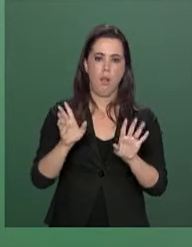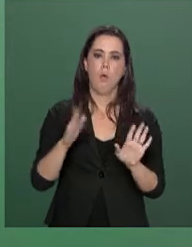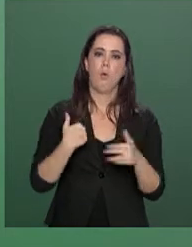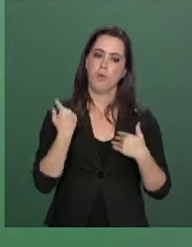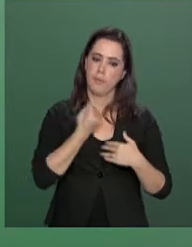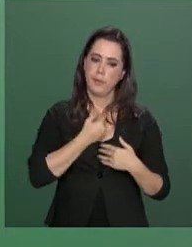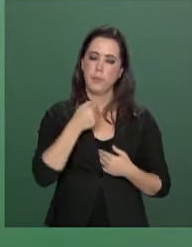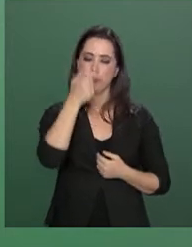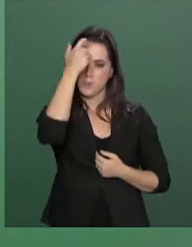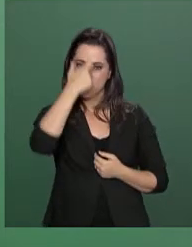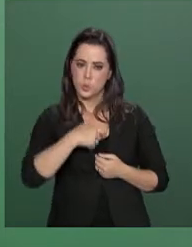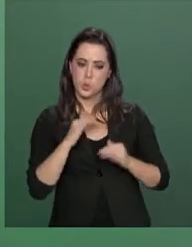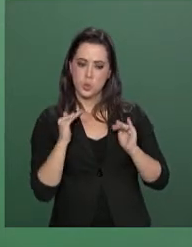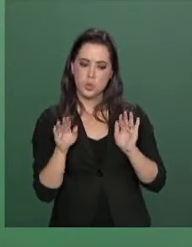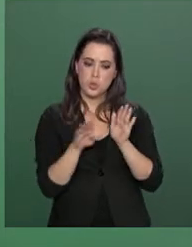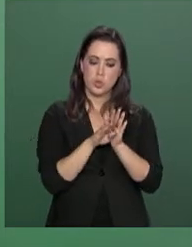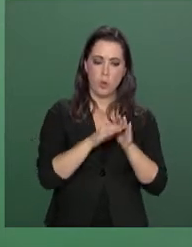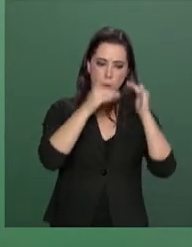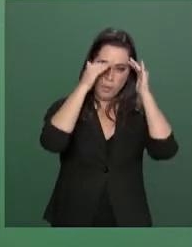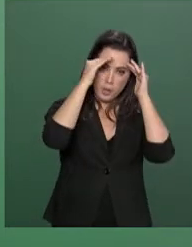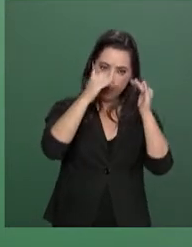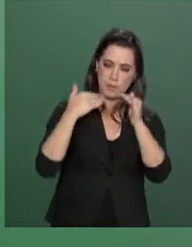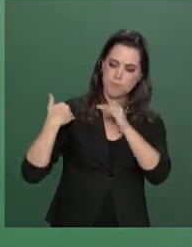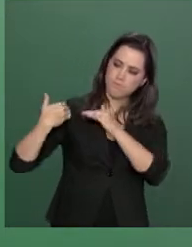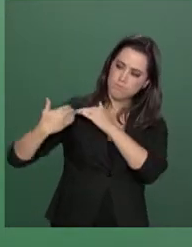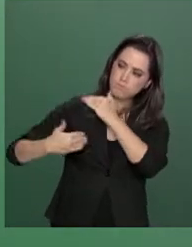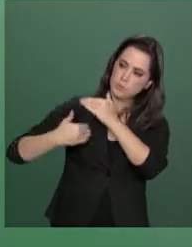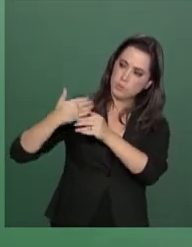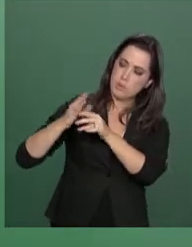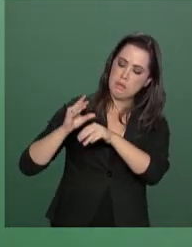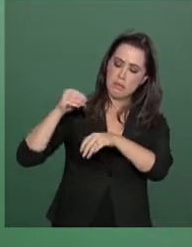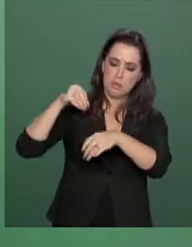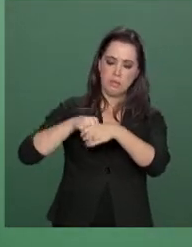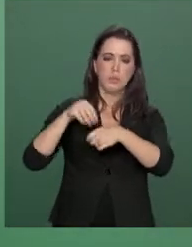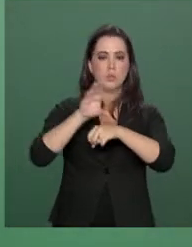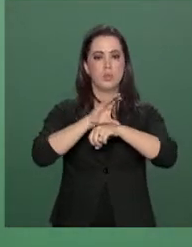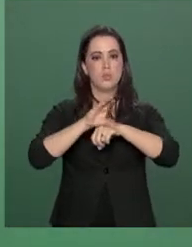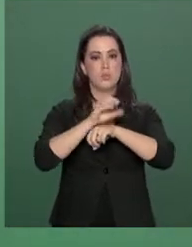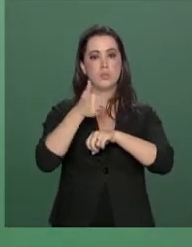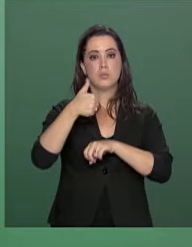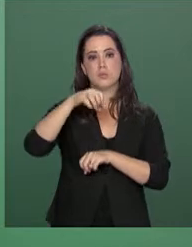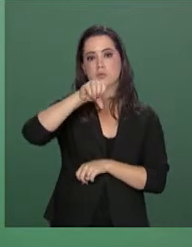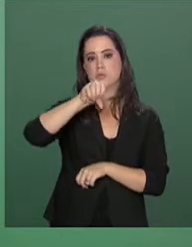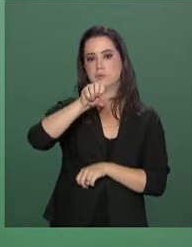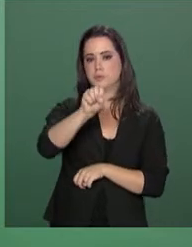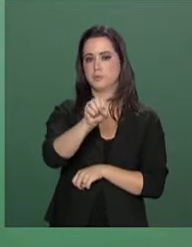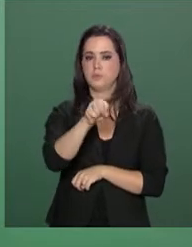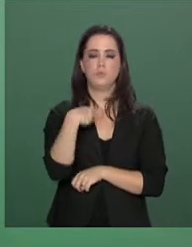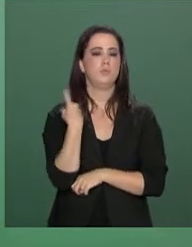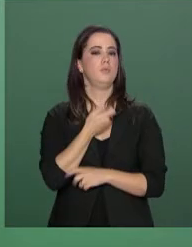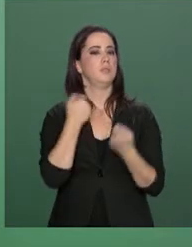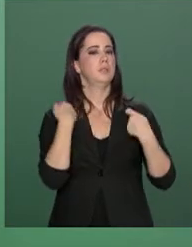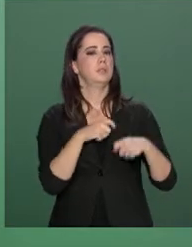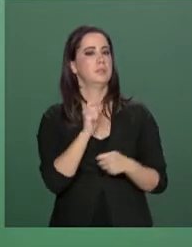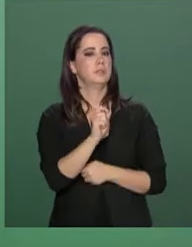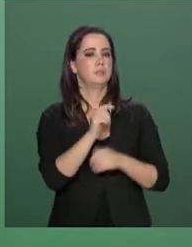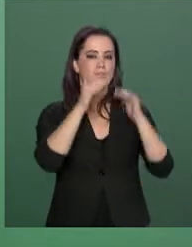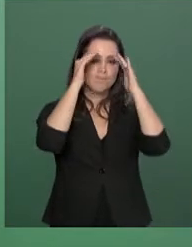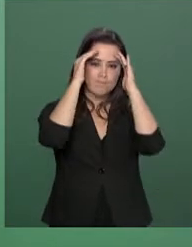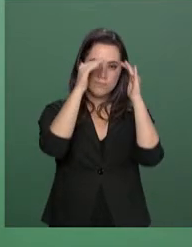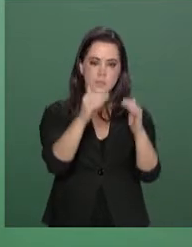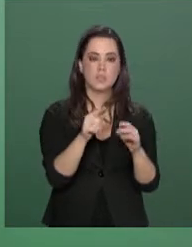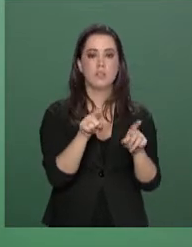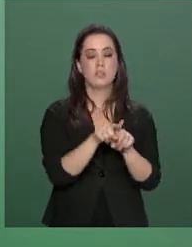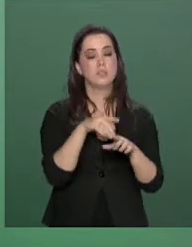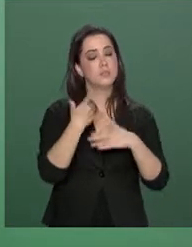obedeceu a processos anteriores que se iniciaram lá na Constituição de 1988. Então, nós temos que enaltecer